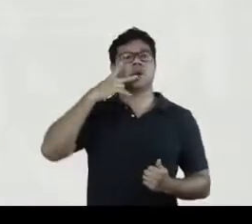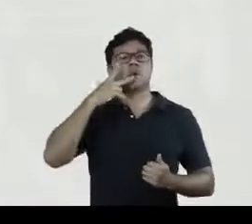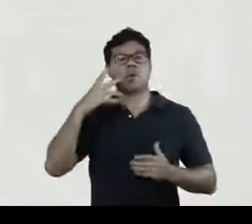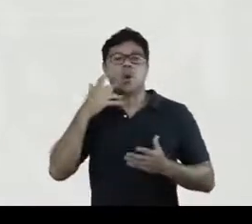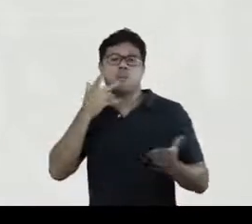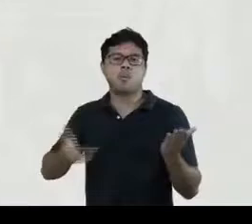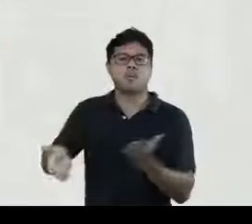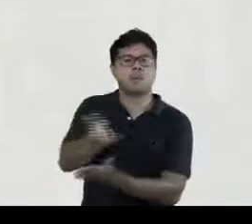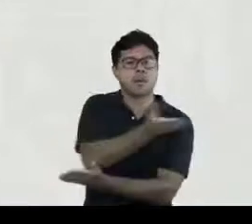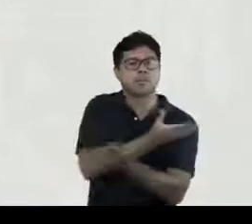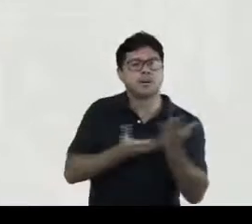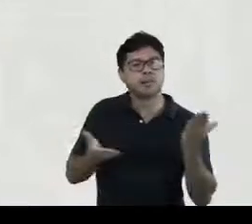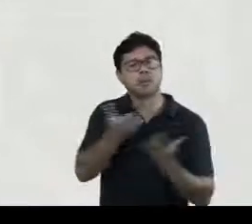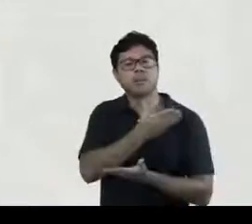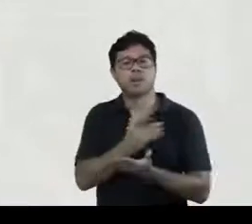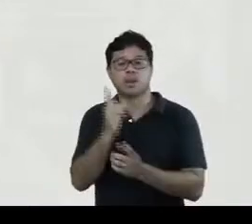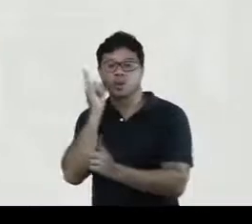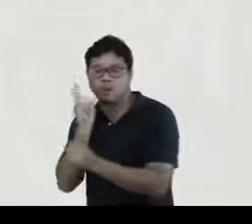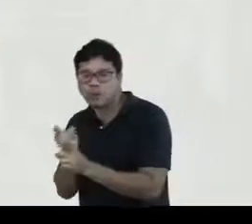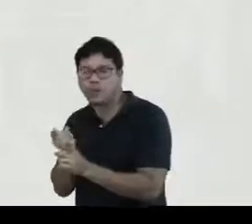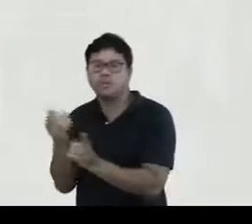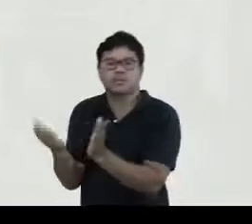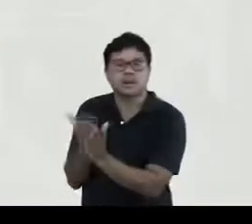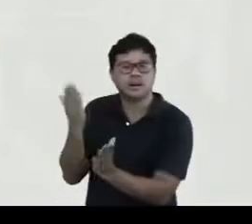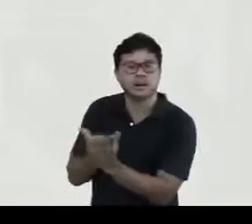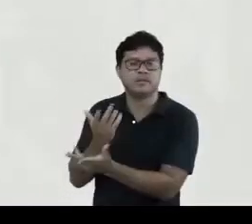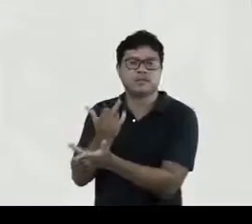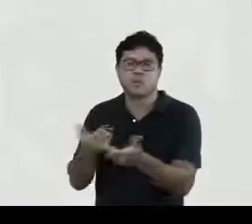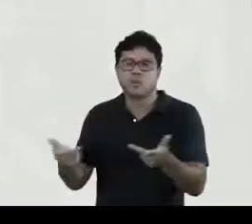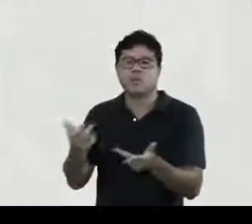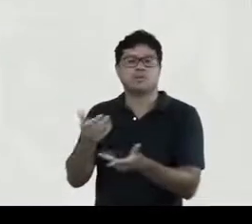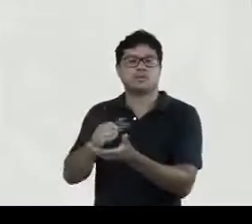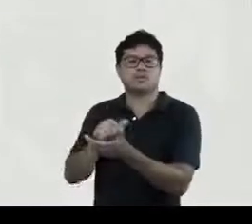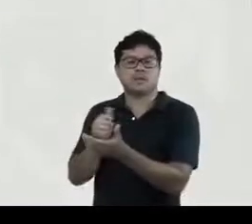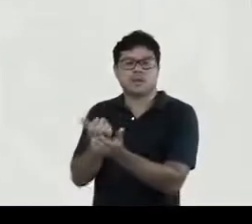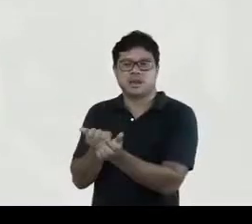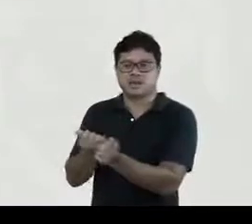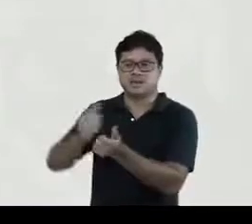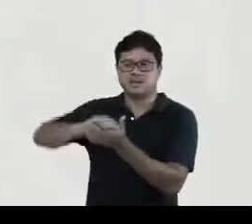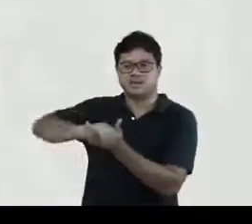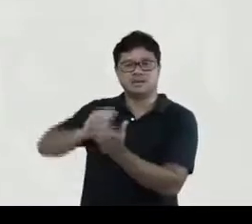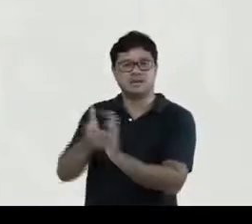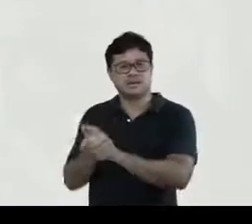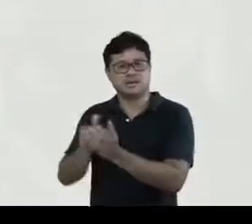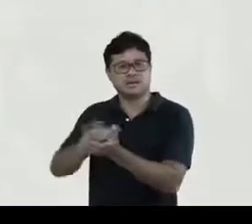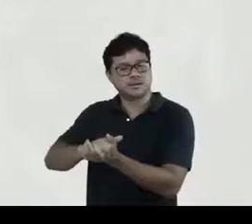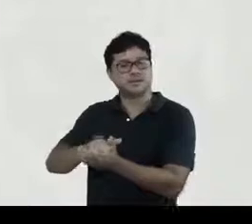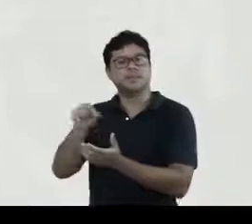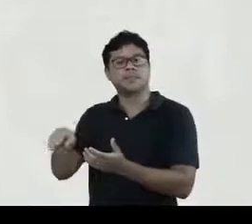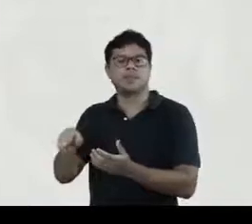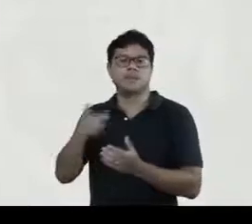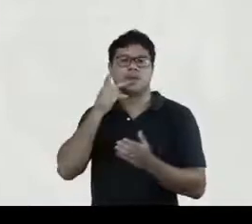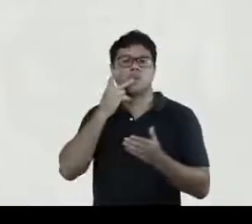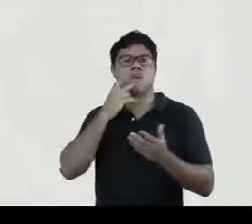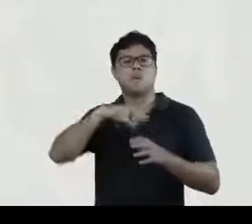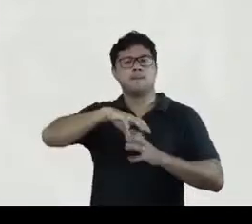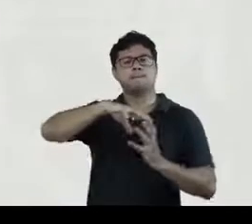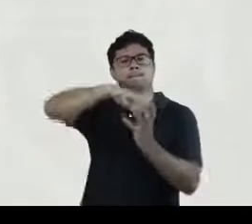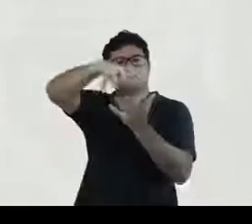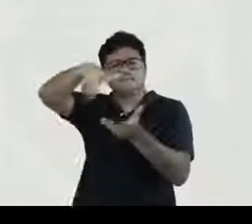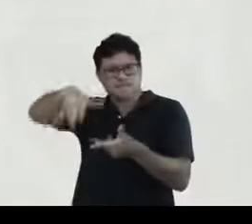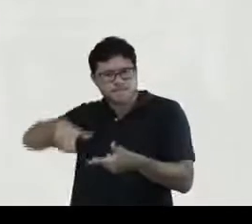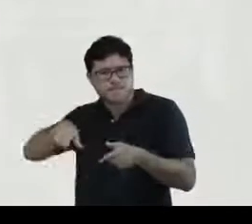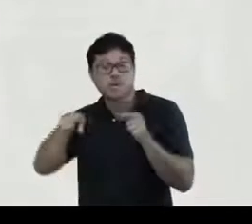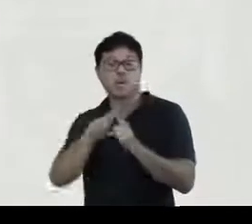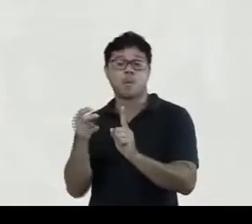trânsito desses artefatos no mercado no mundo transatlântico ou